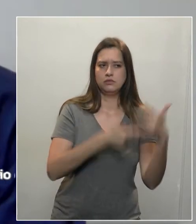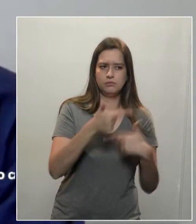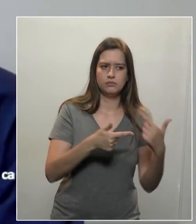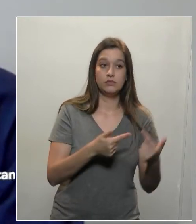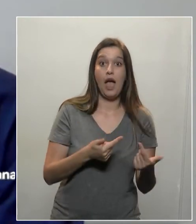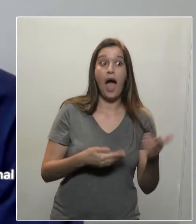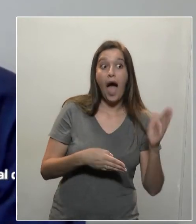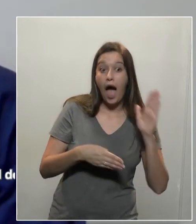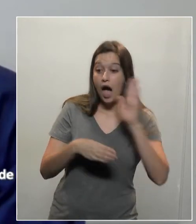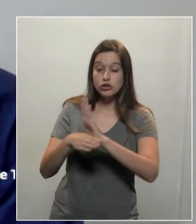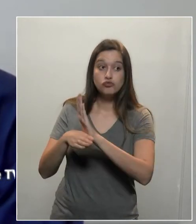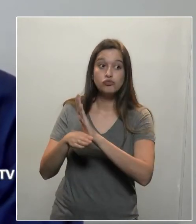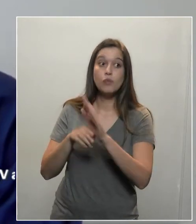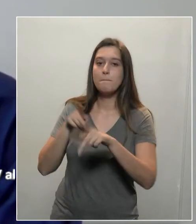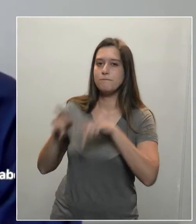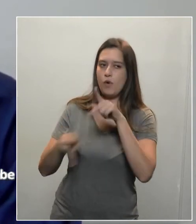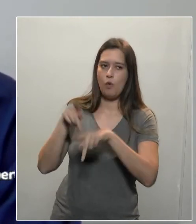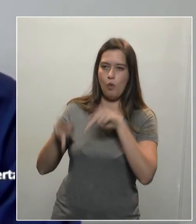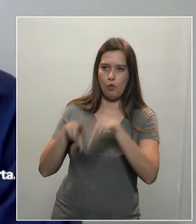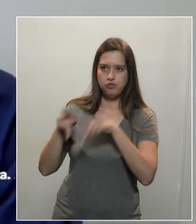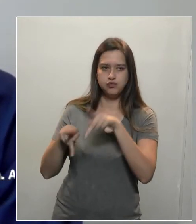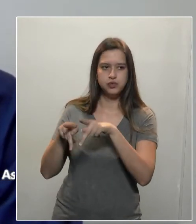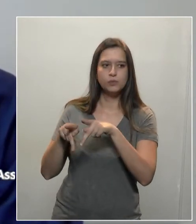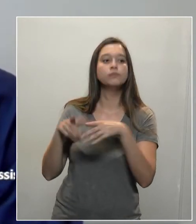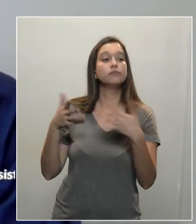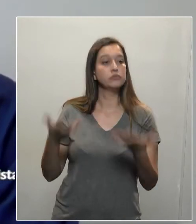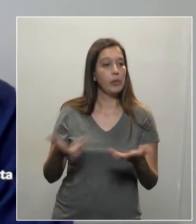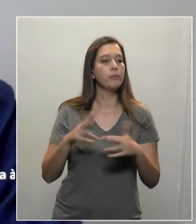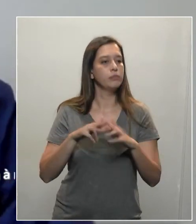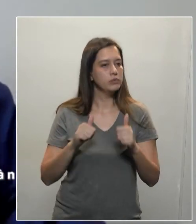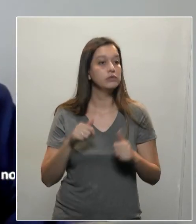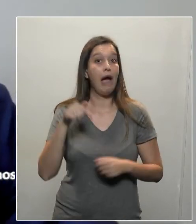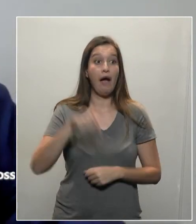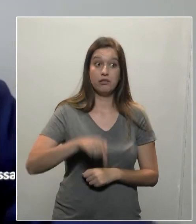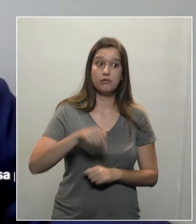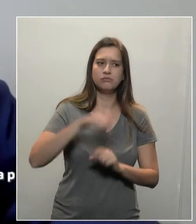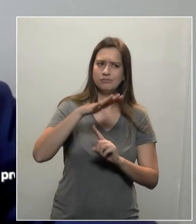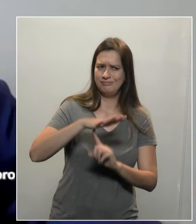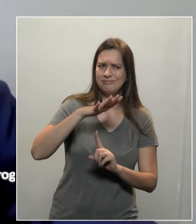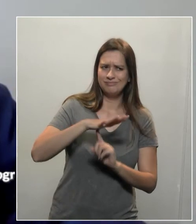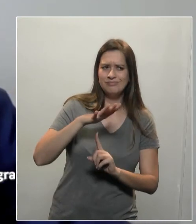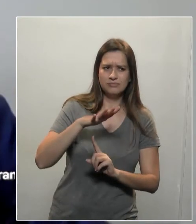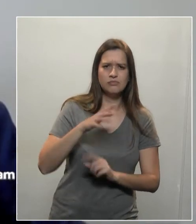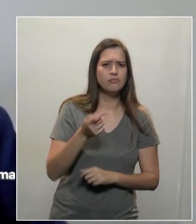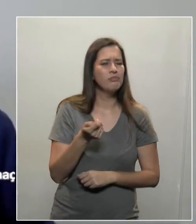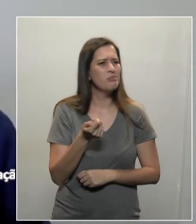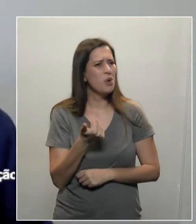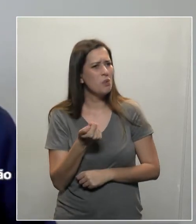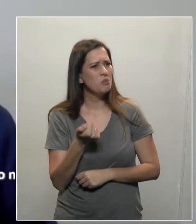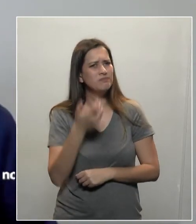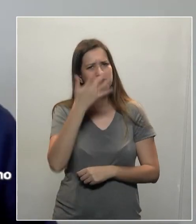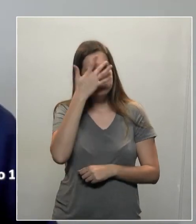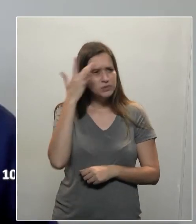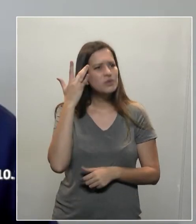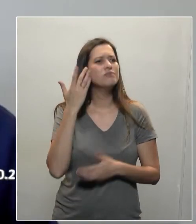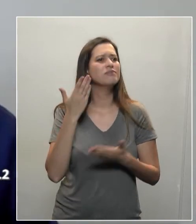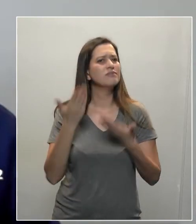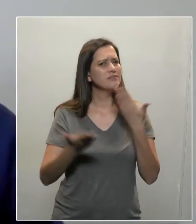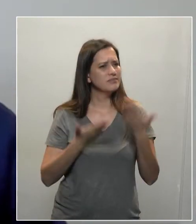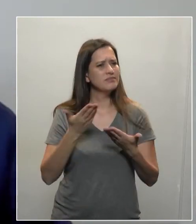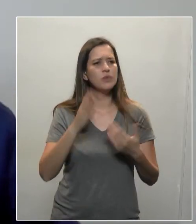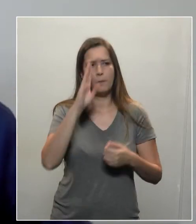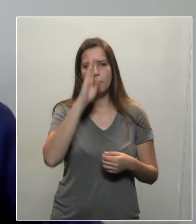Paraná tem um quadro enxuto de servidores, um dos quadros mais enxutos do Brasil. A